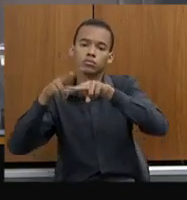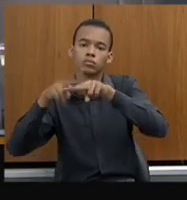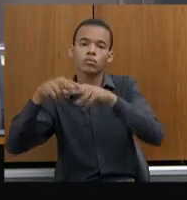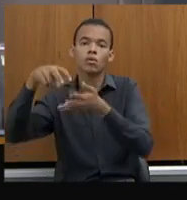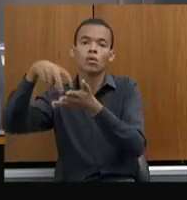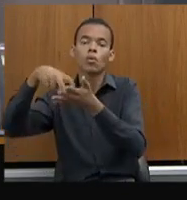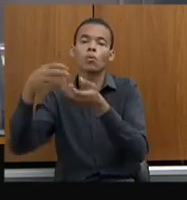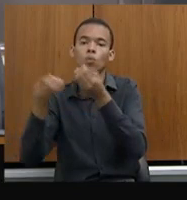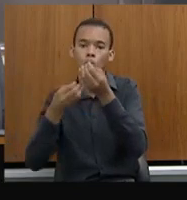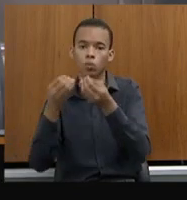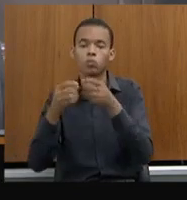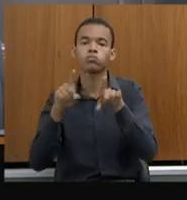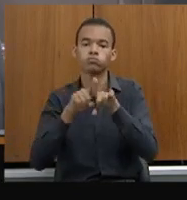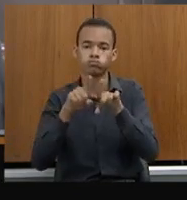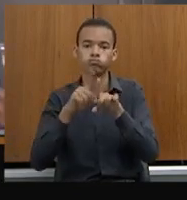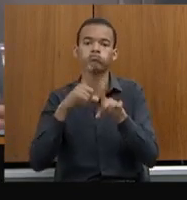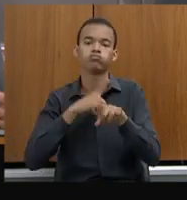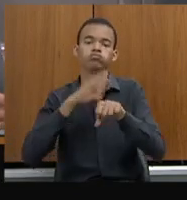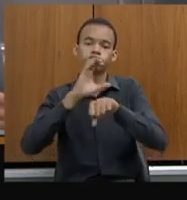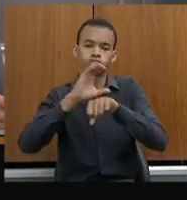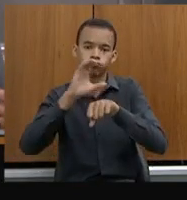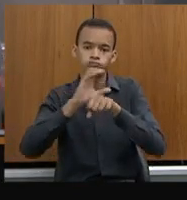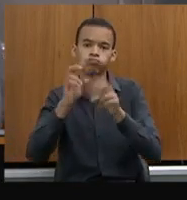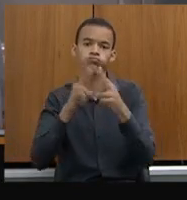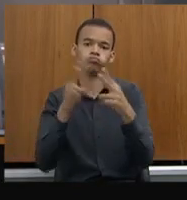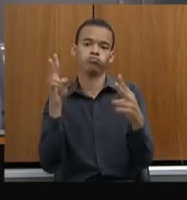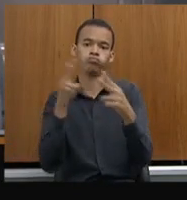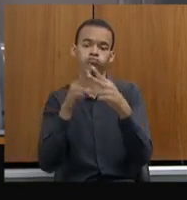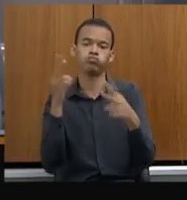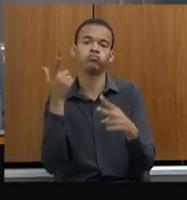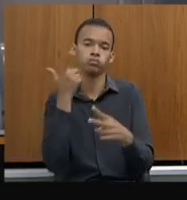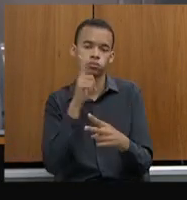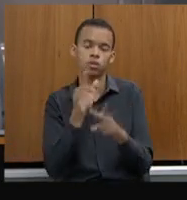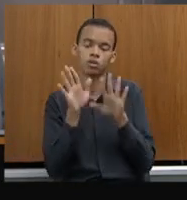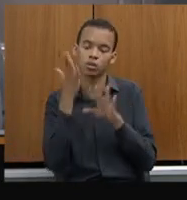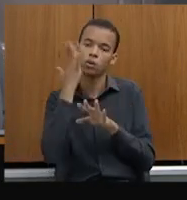custódia, é claro, muita coisa ainda há para ser feita.